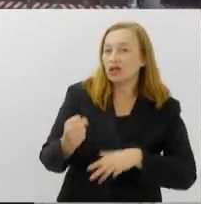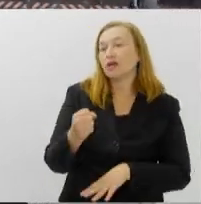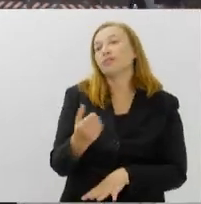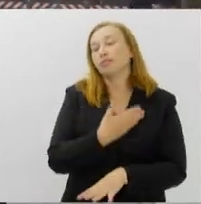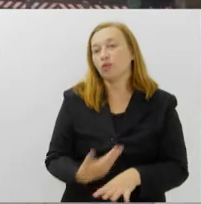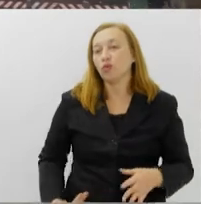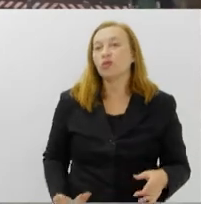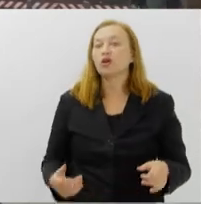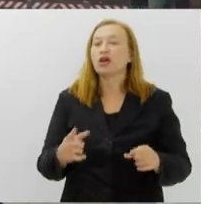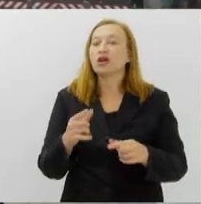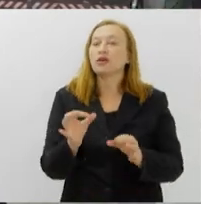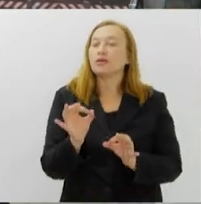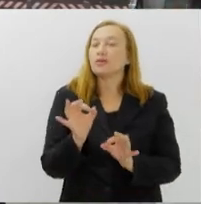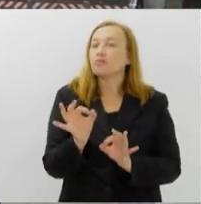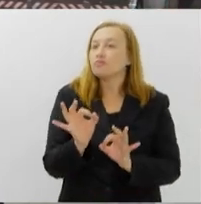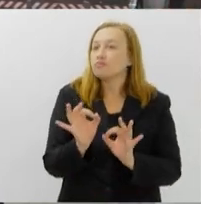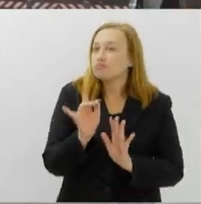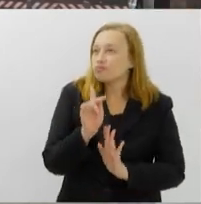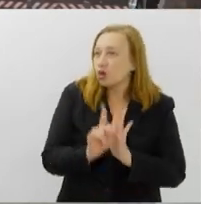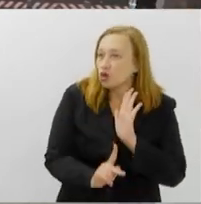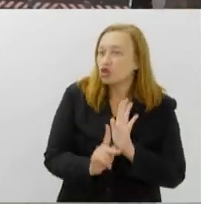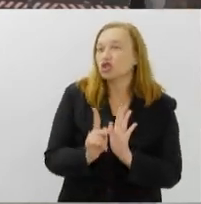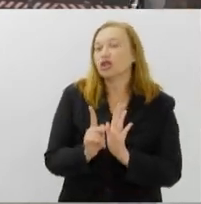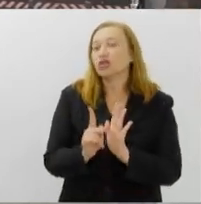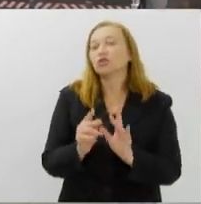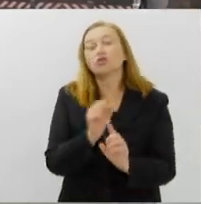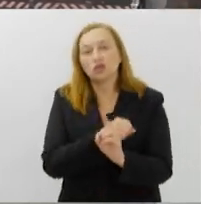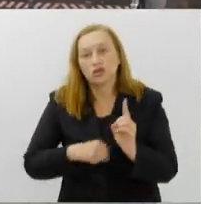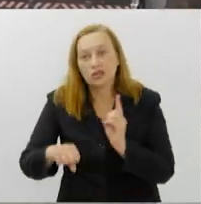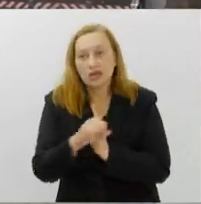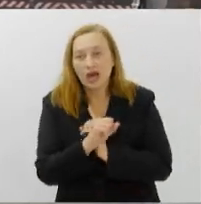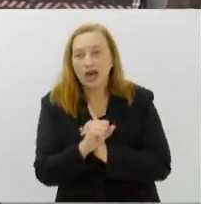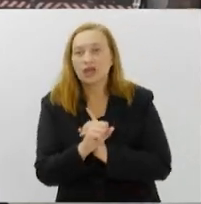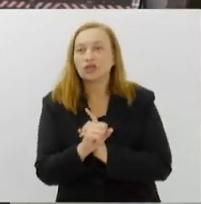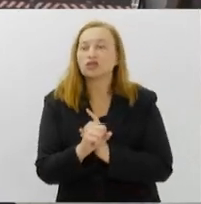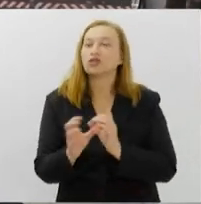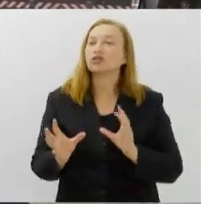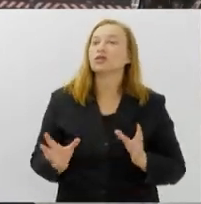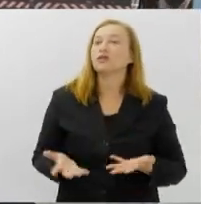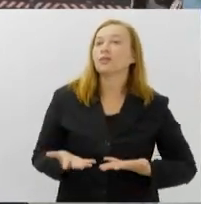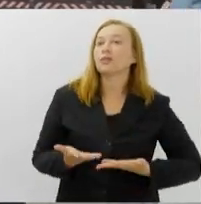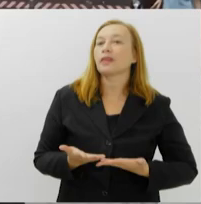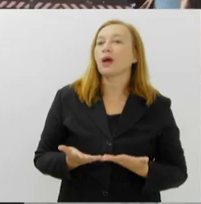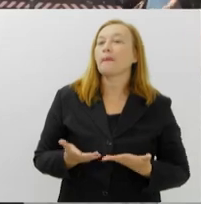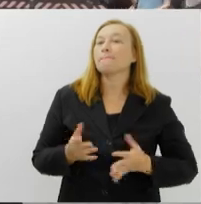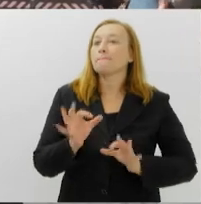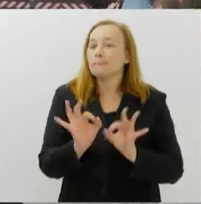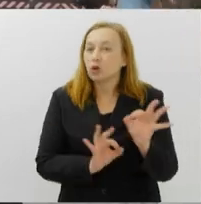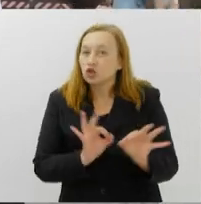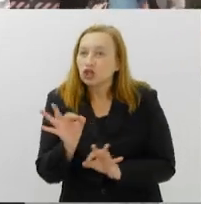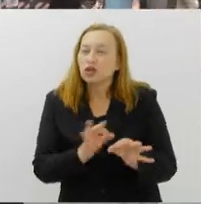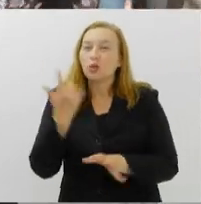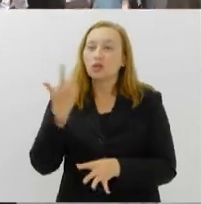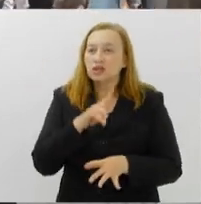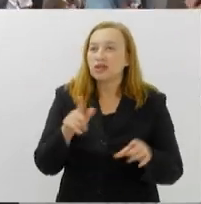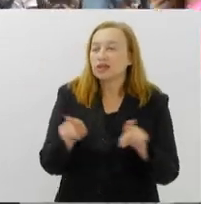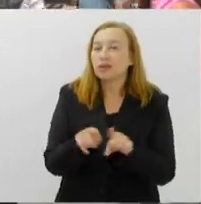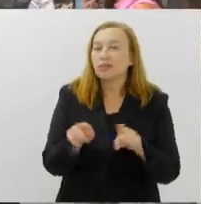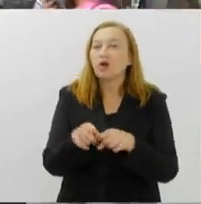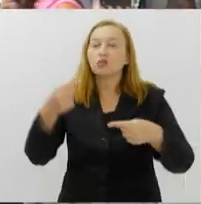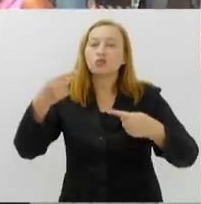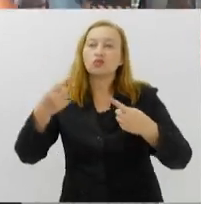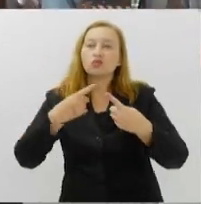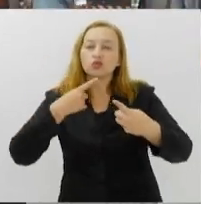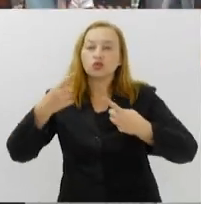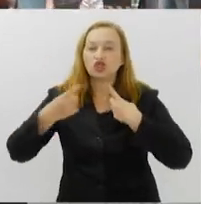sociais de comunidade, projetos que a gente consegue também trazer um diálogo com a